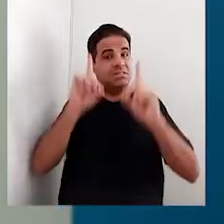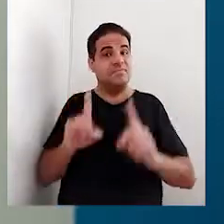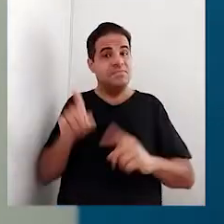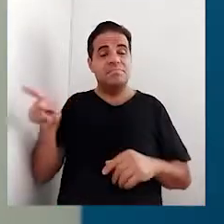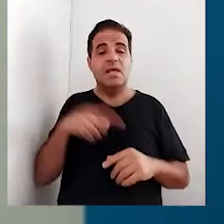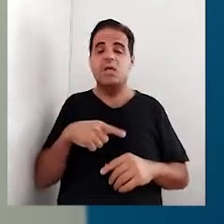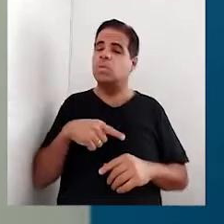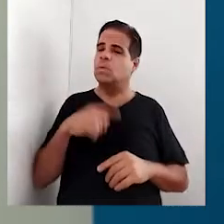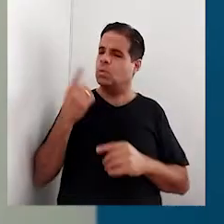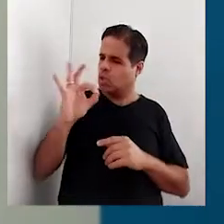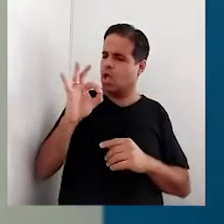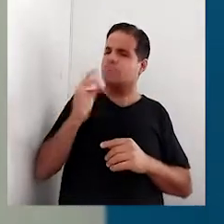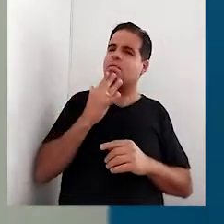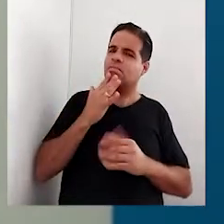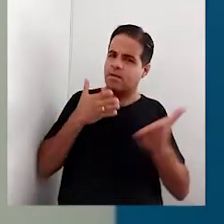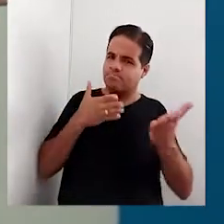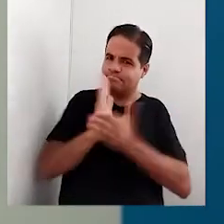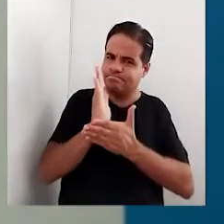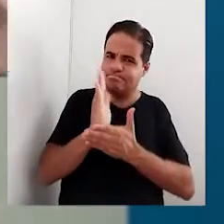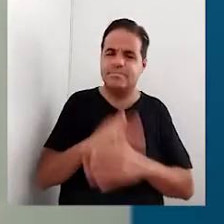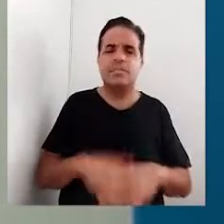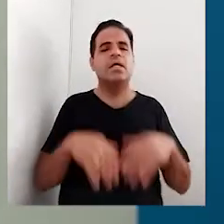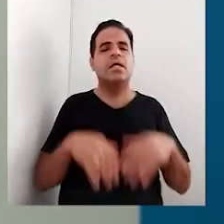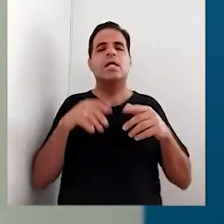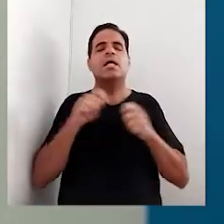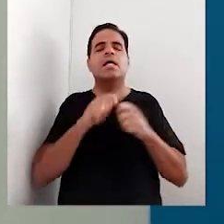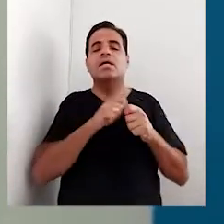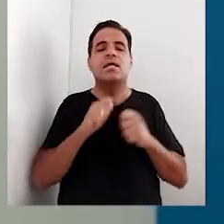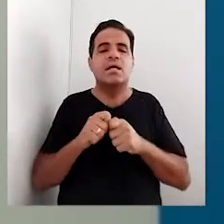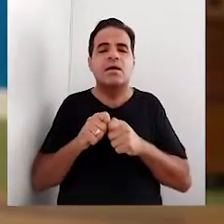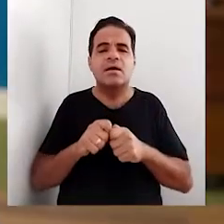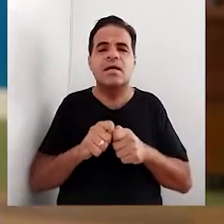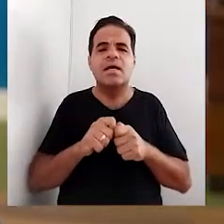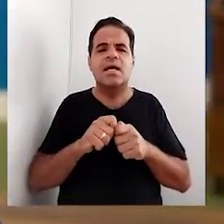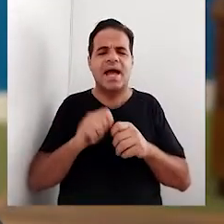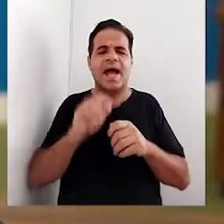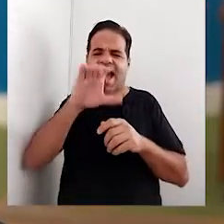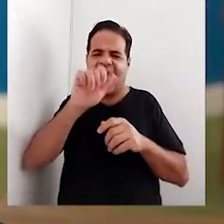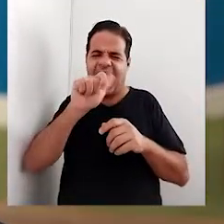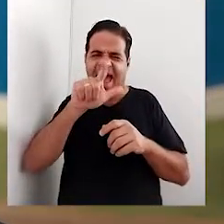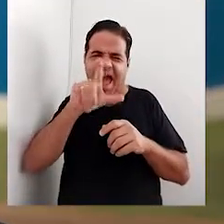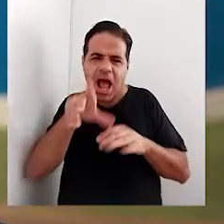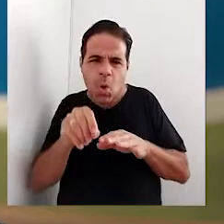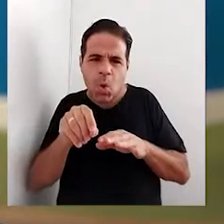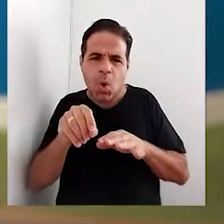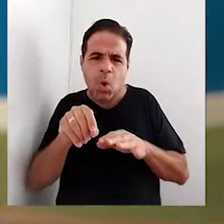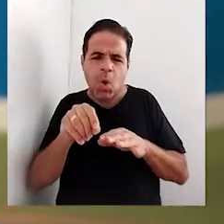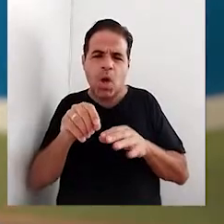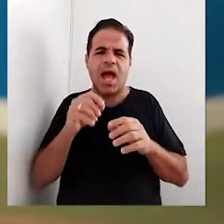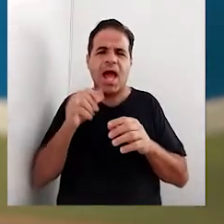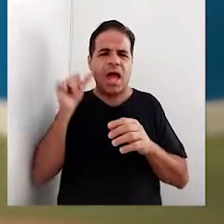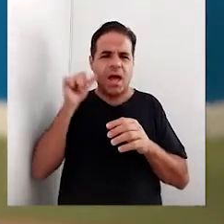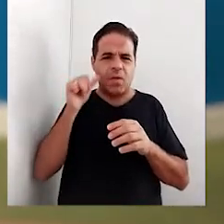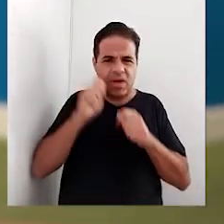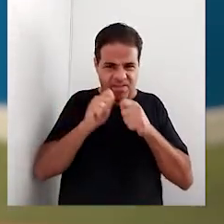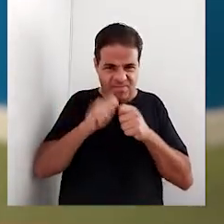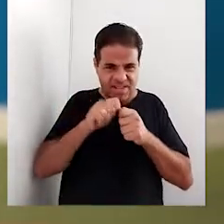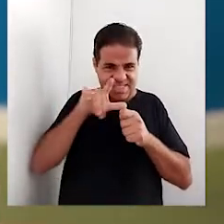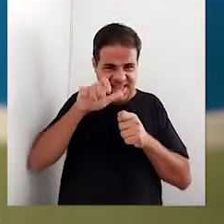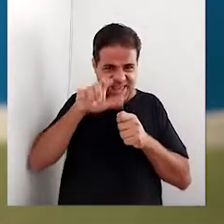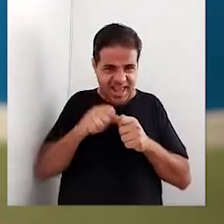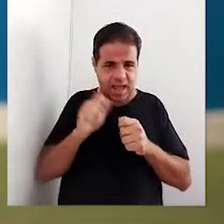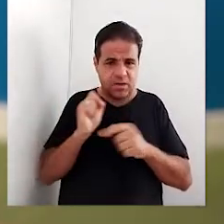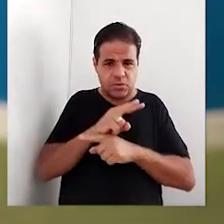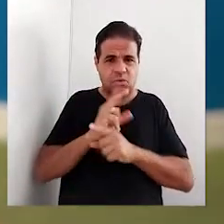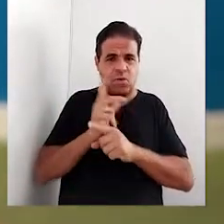Nota 10, Kevin. Já que olhamos na sala, quem pode dizer quem foi Frida Kahlo? Kahlo, professor? Ela ficou com o Kahlo nas